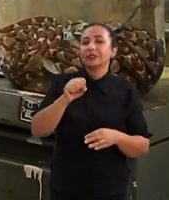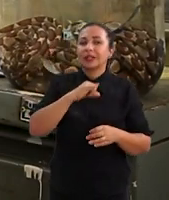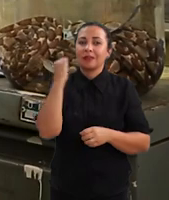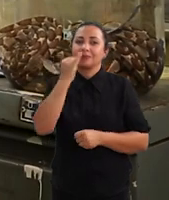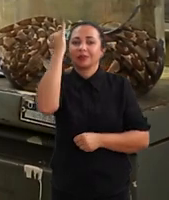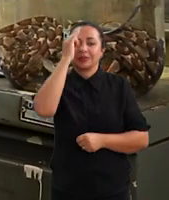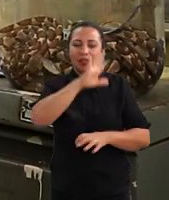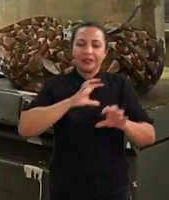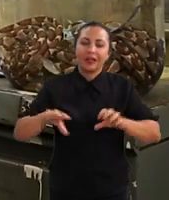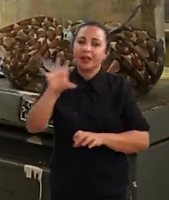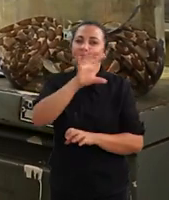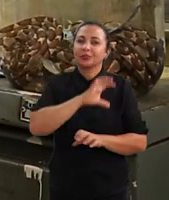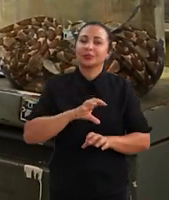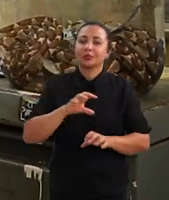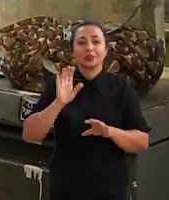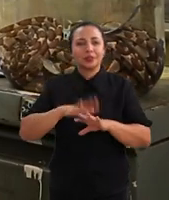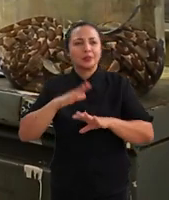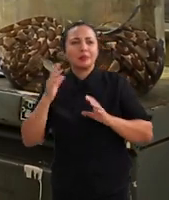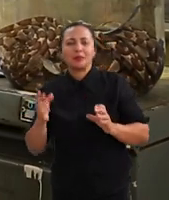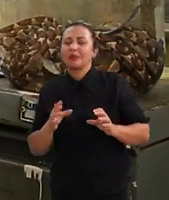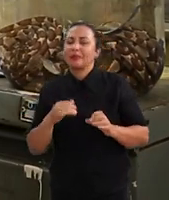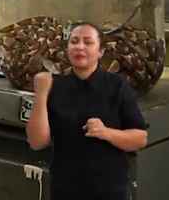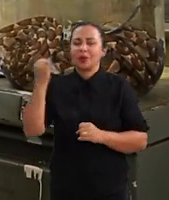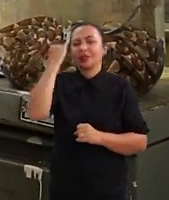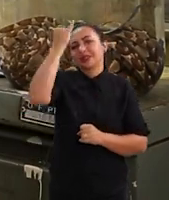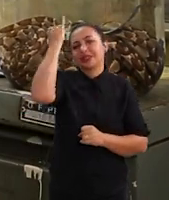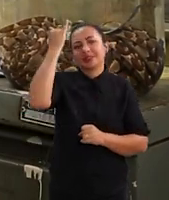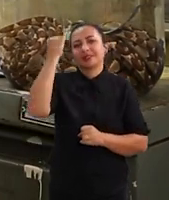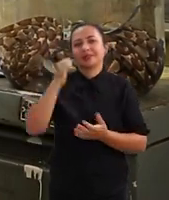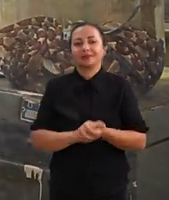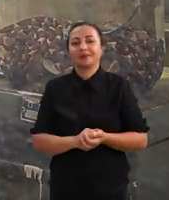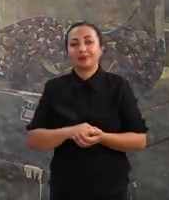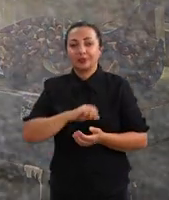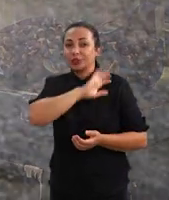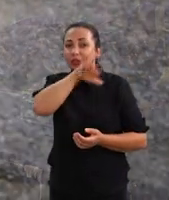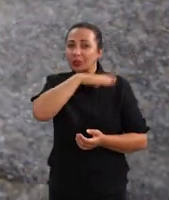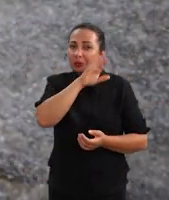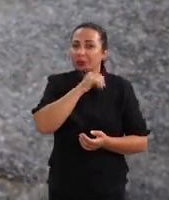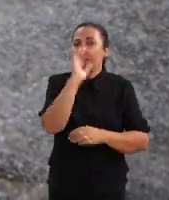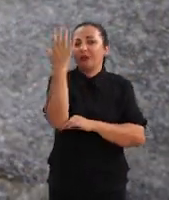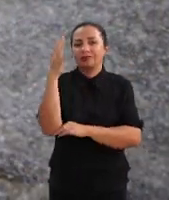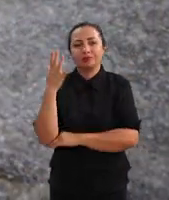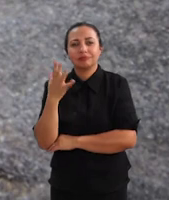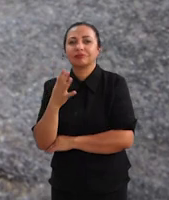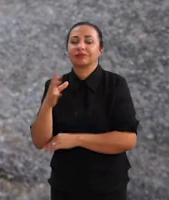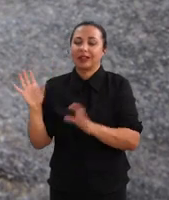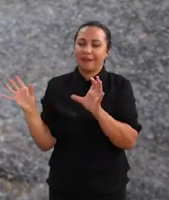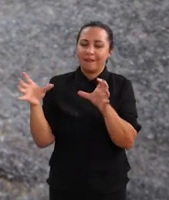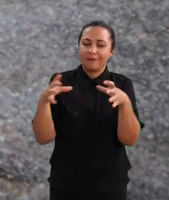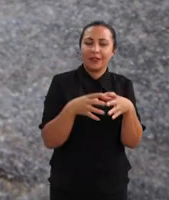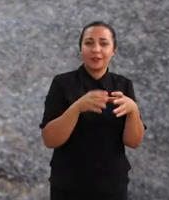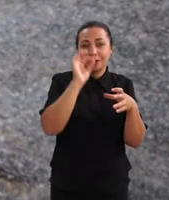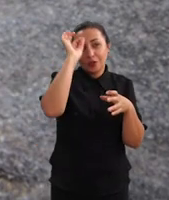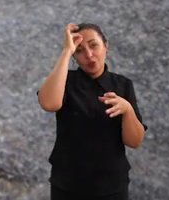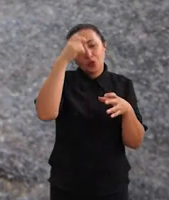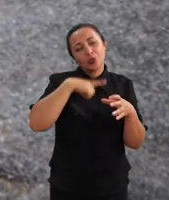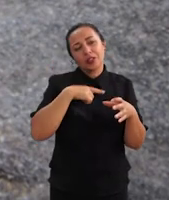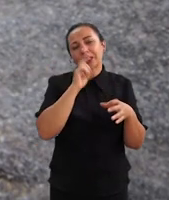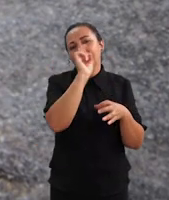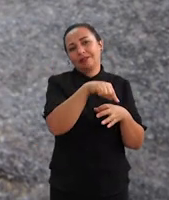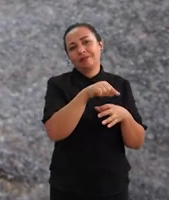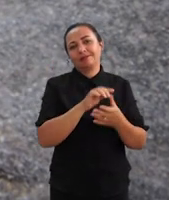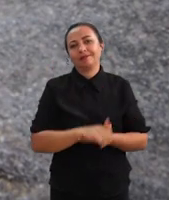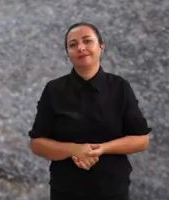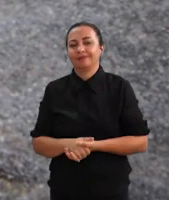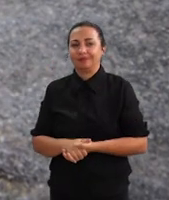região como uma região de alto endemismo, de alta importância de espécies restritas àquela região, exclusivas